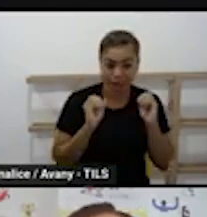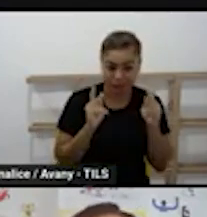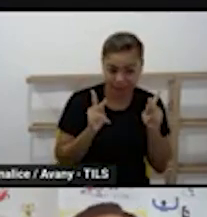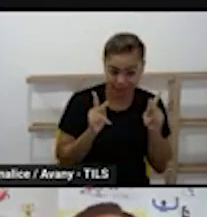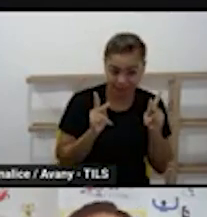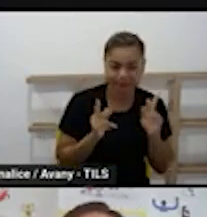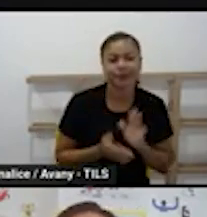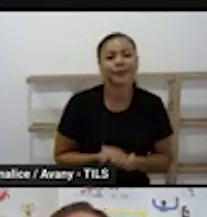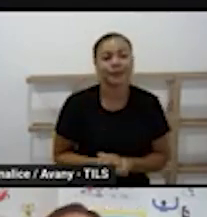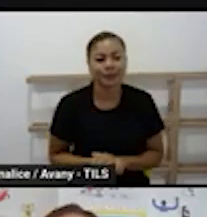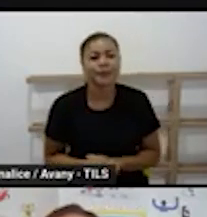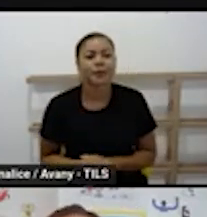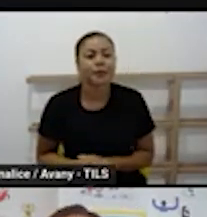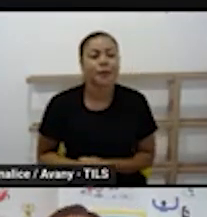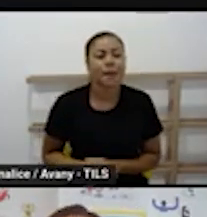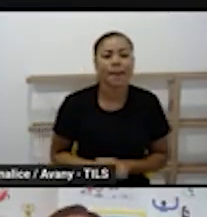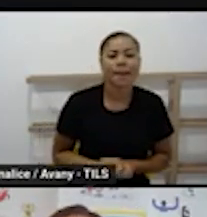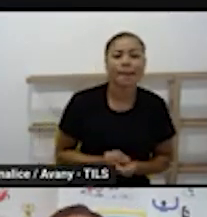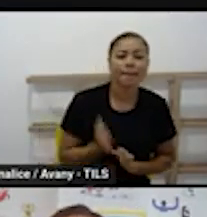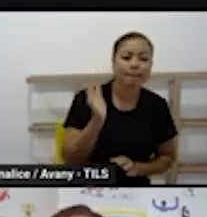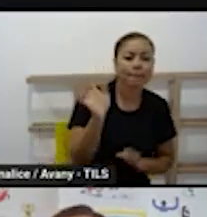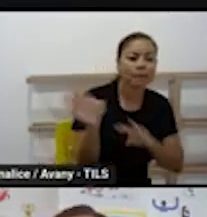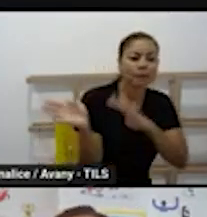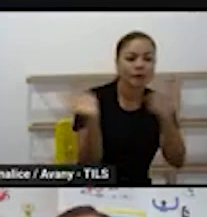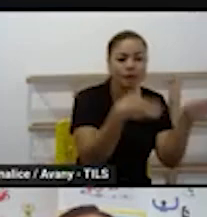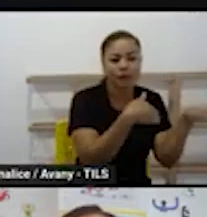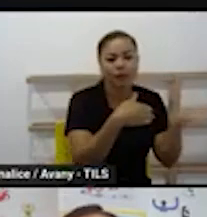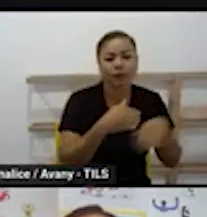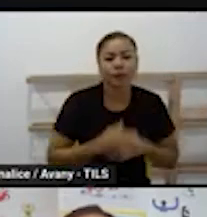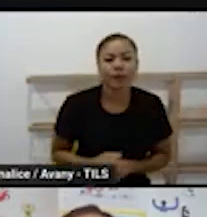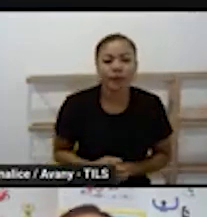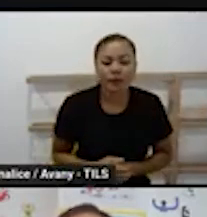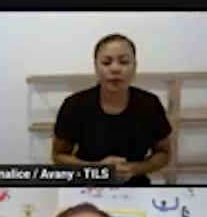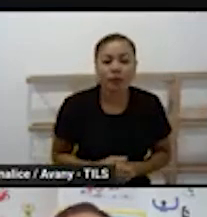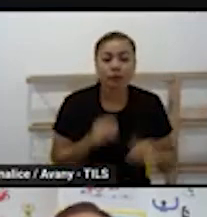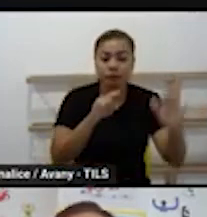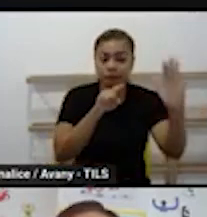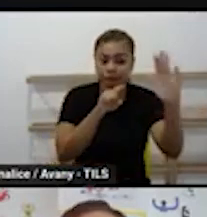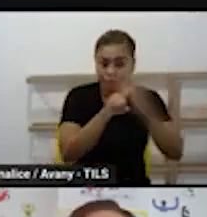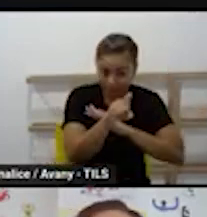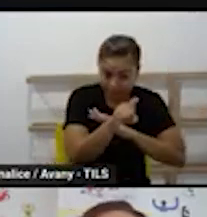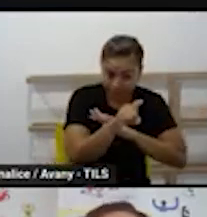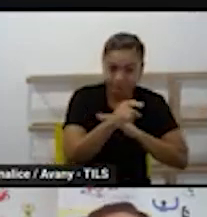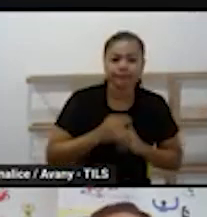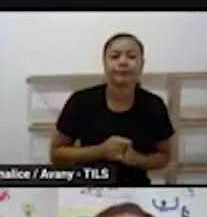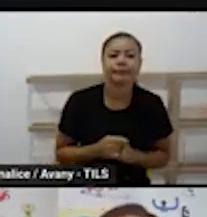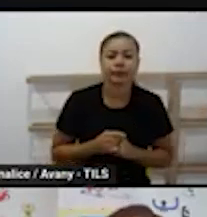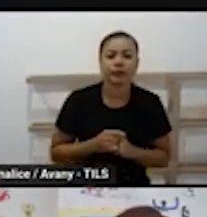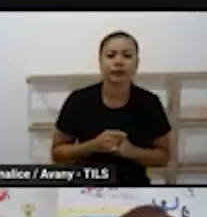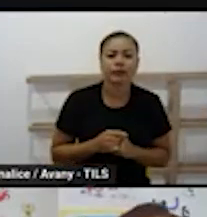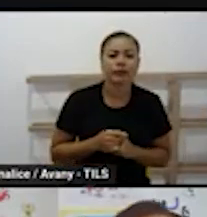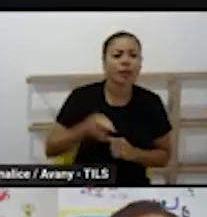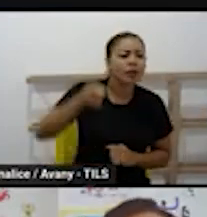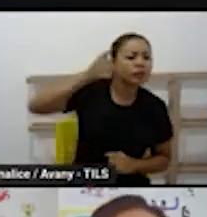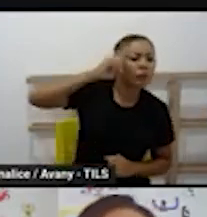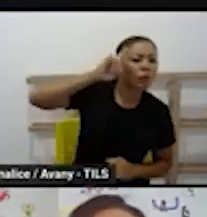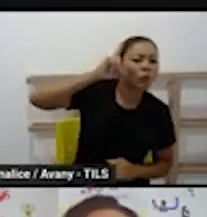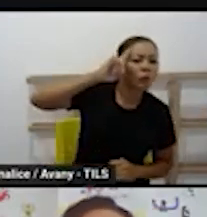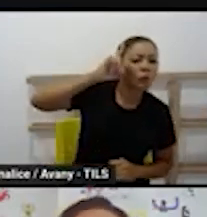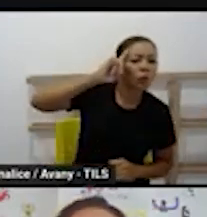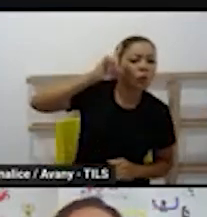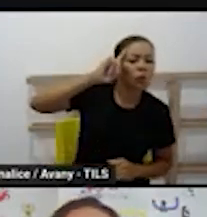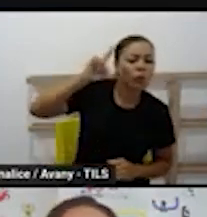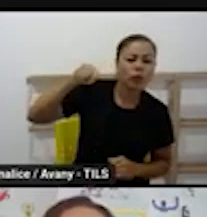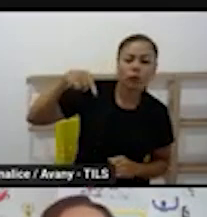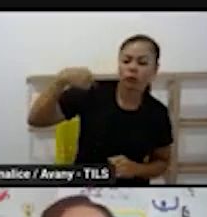Então, vamos lá, Gabi. Por favor, próximo slide. E aí, eu pergunto para vocês. Quando a gente pensa